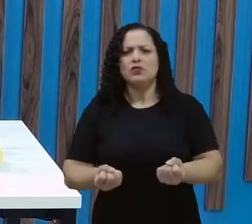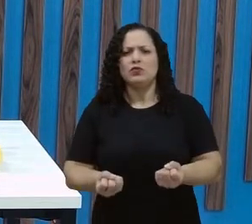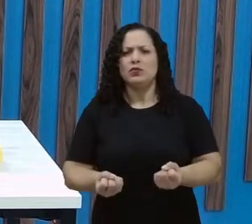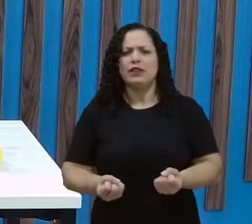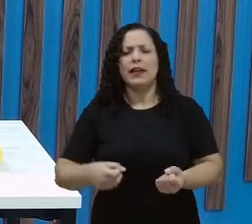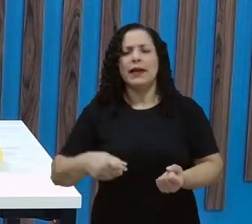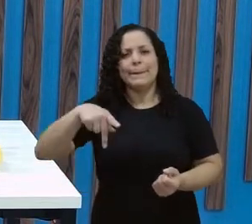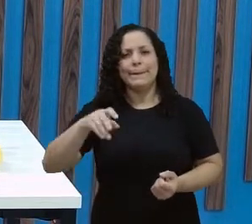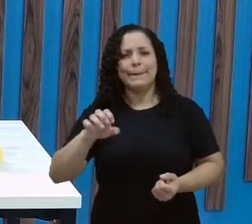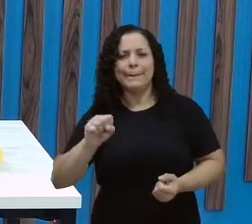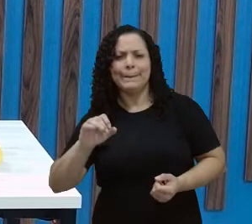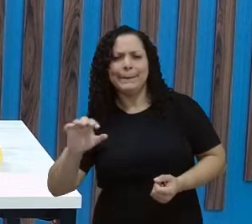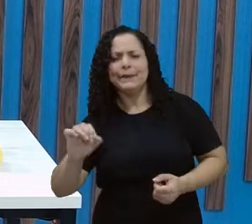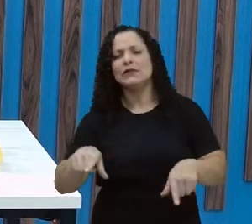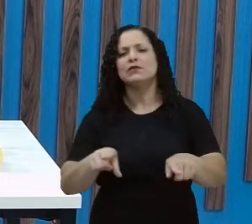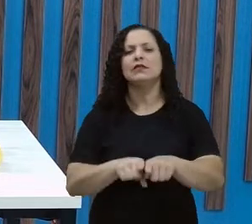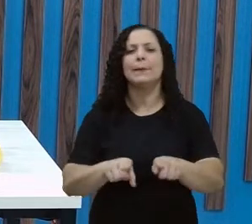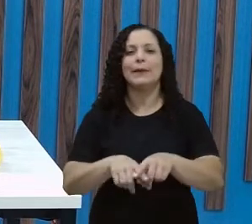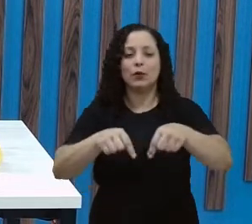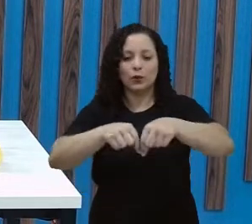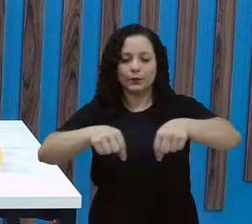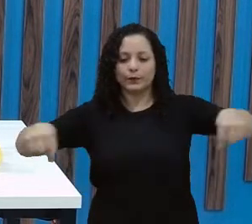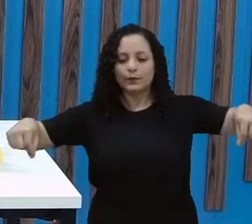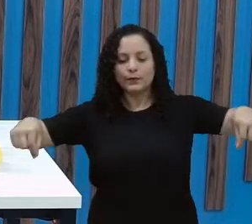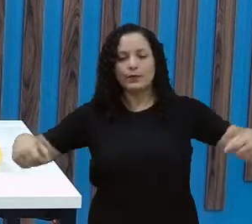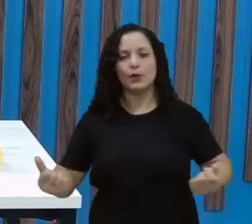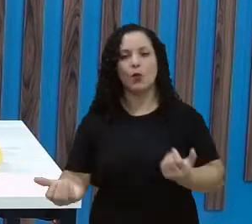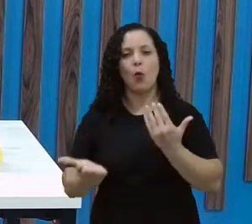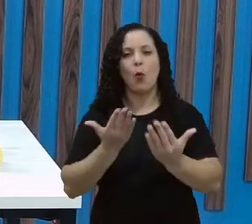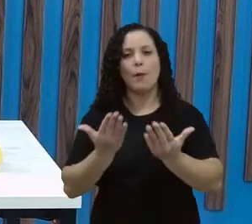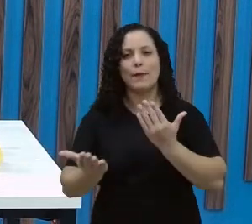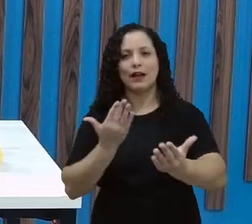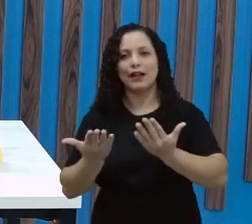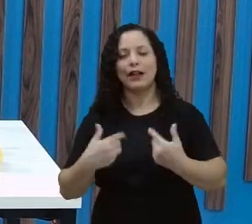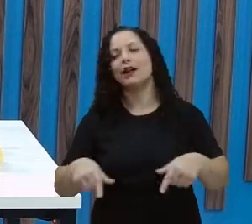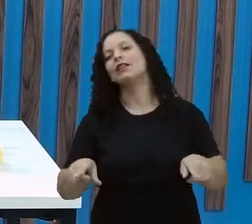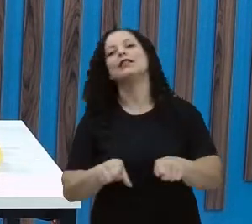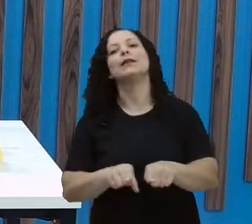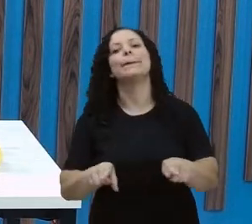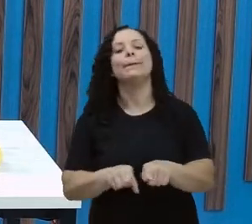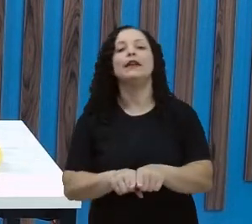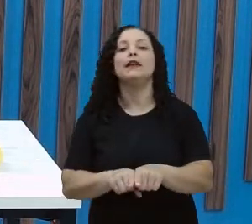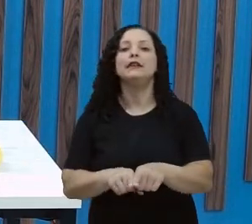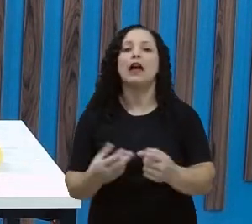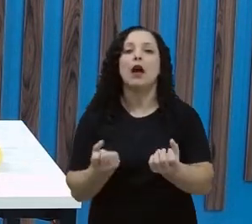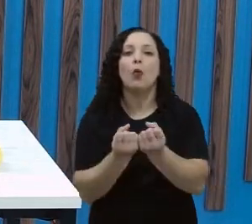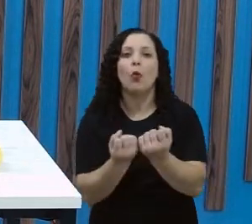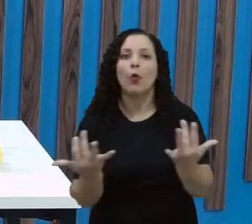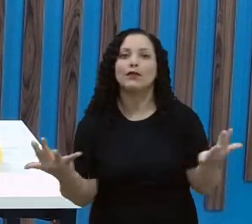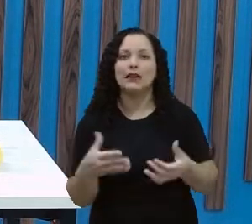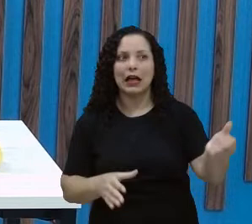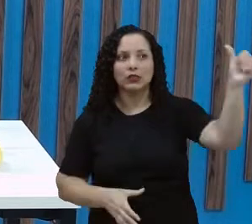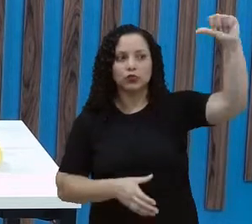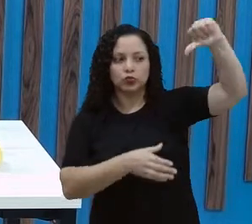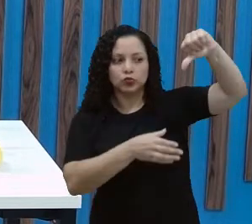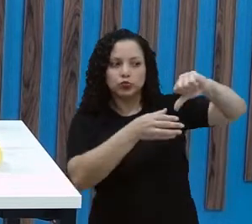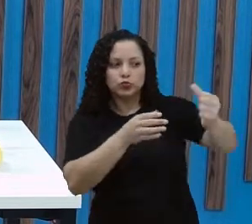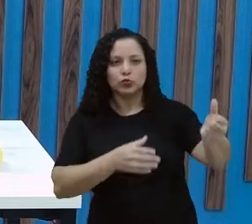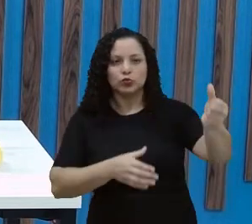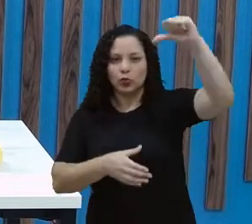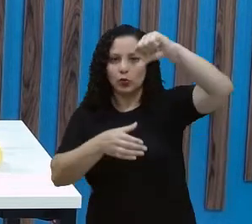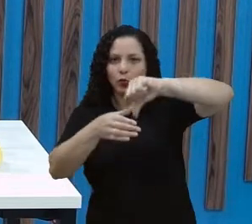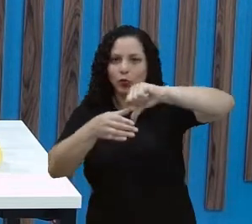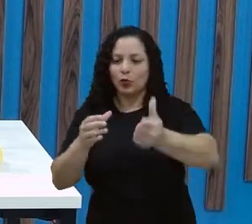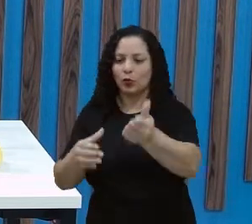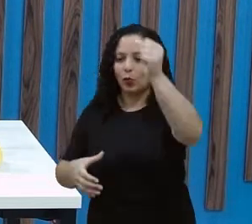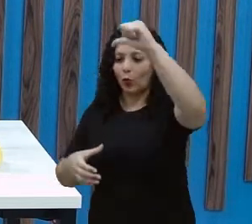Podemos medir comprimento, podemos medir massa, comparar massas, tá certo? Medir capacidade. Aí a